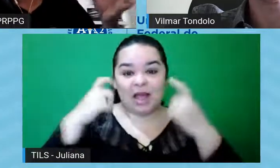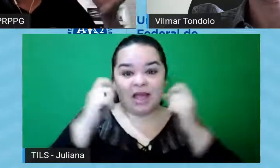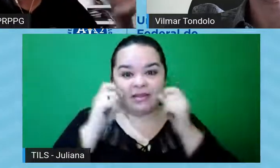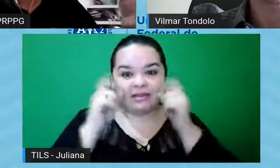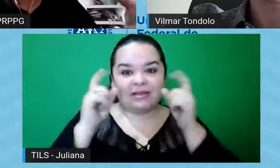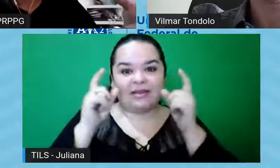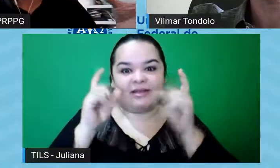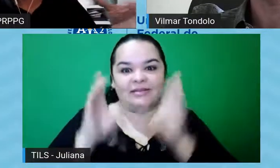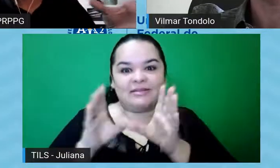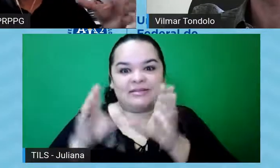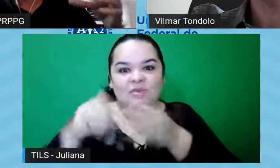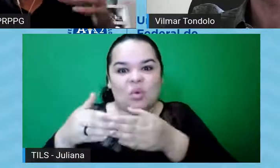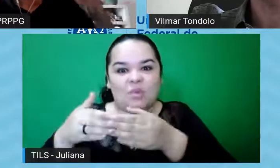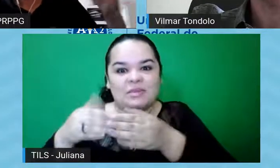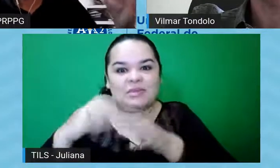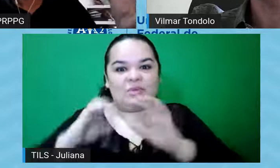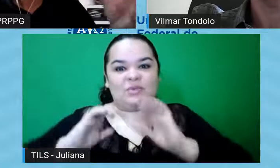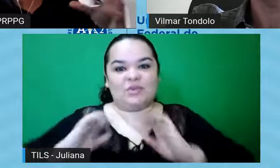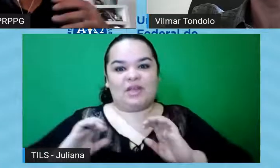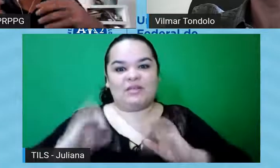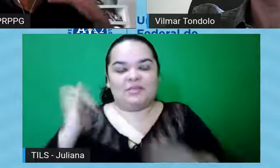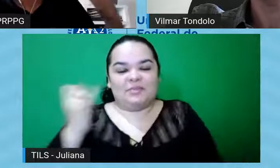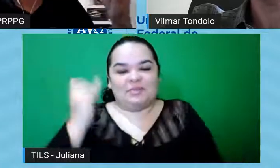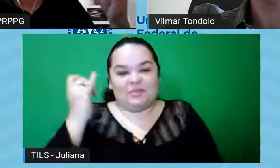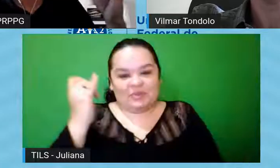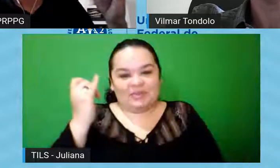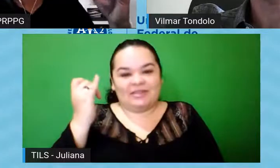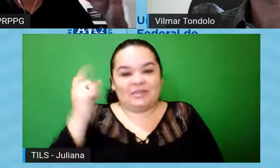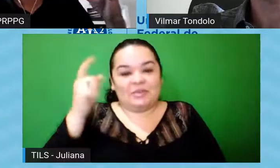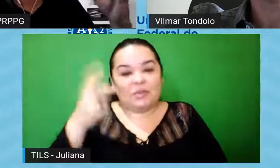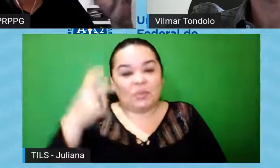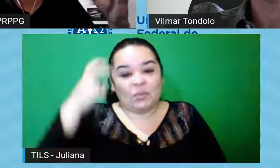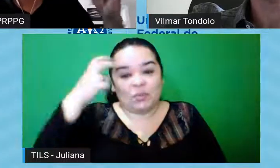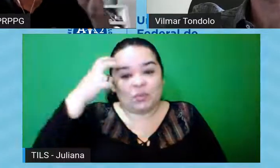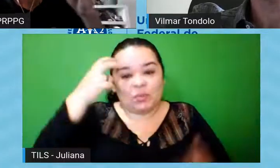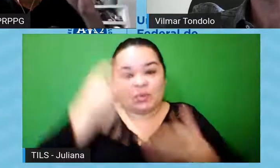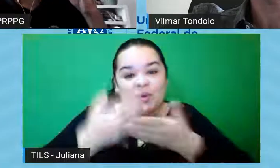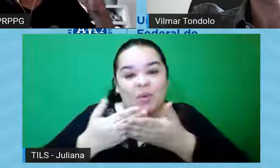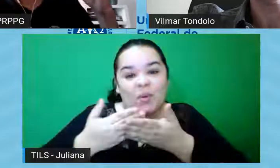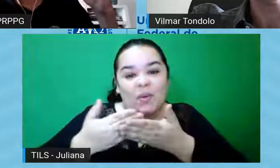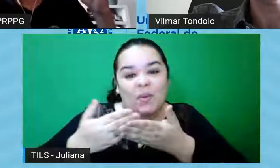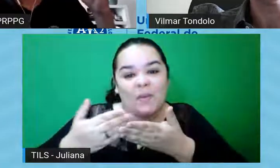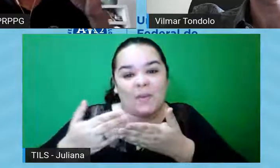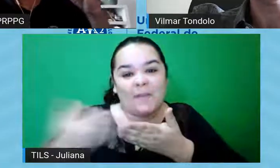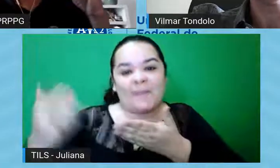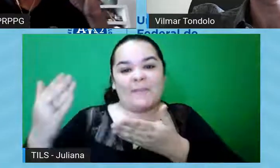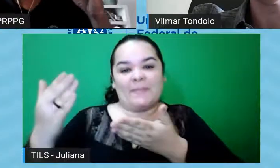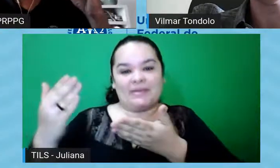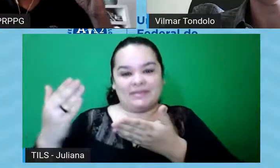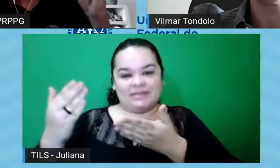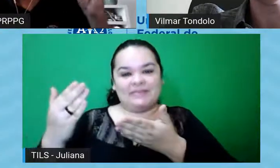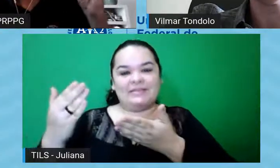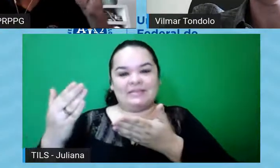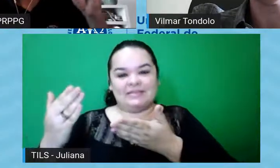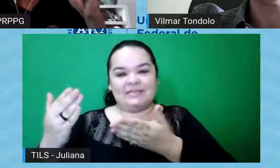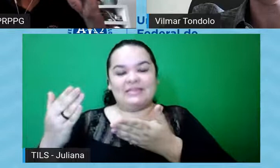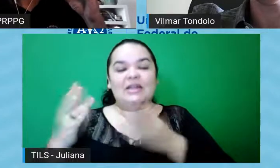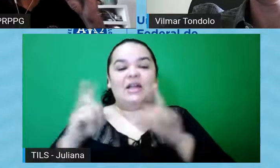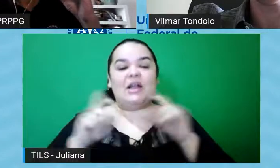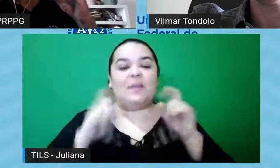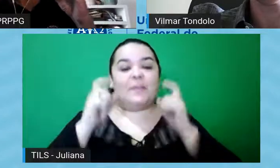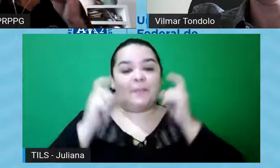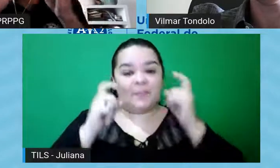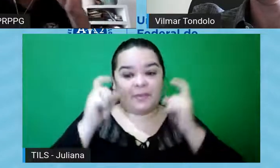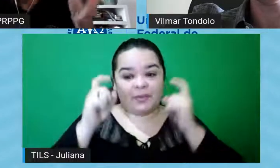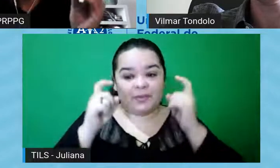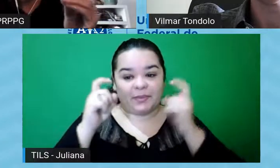que é importante, e é justamente disso que eu tô falando, essa cultura, ela tá começando a aparecer, né, tá